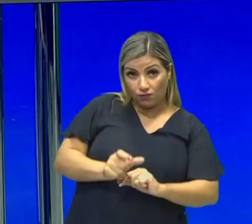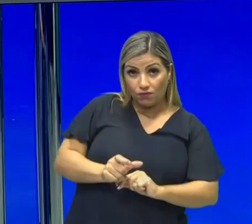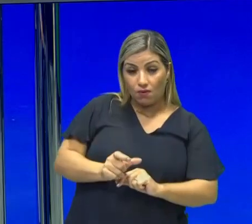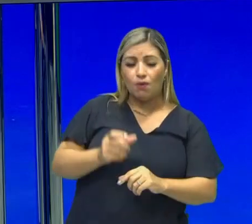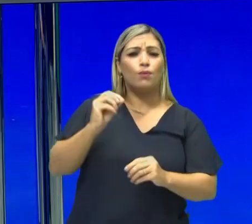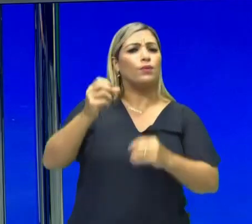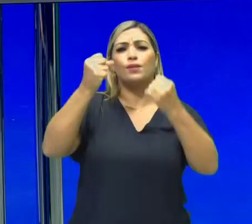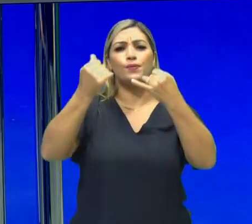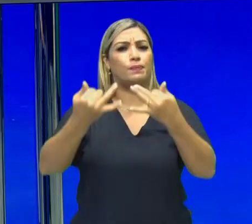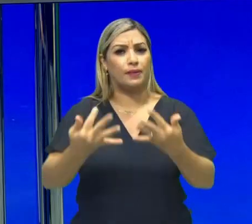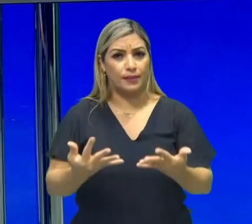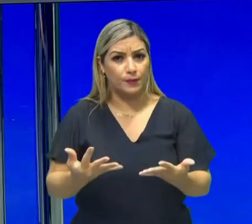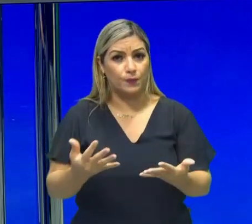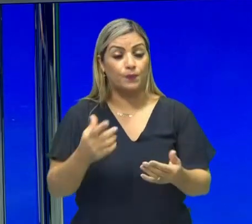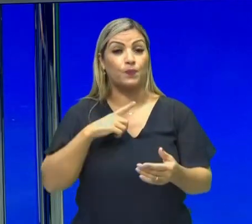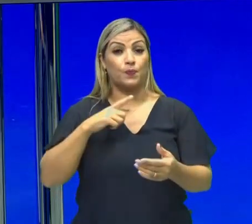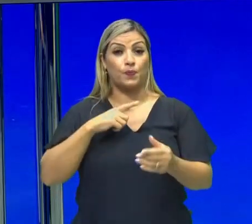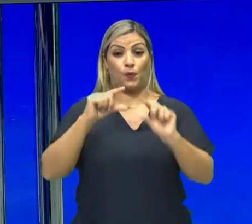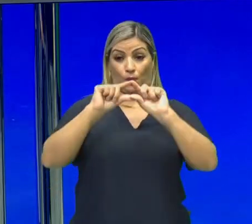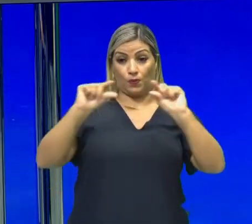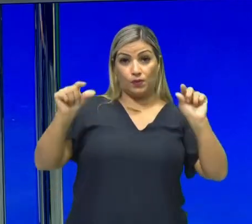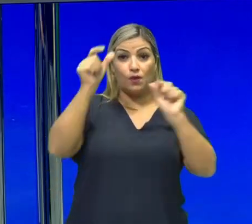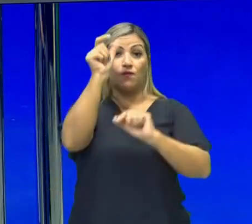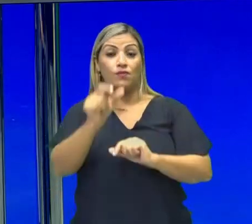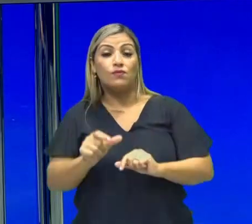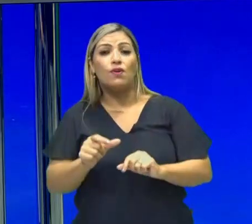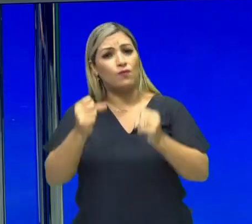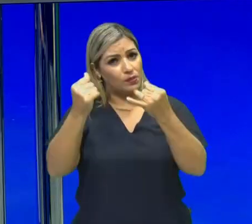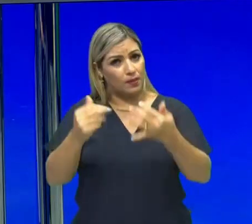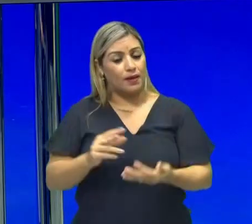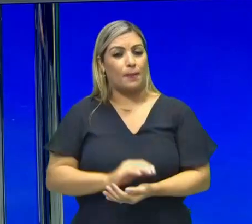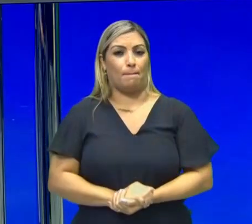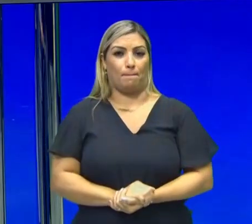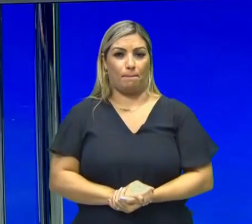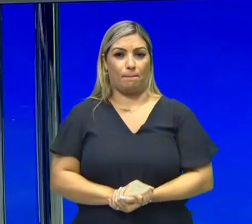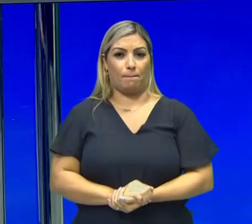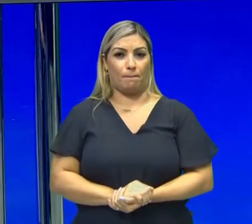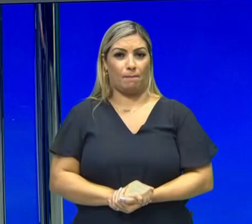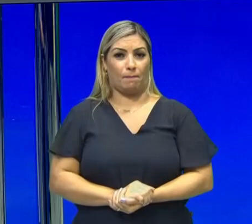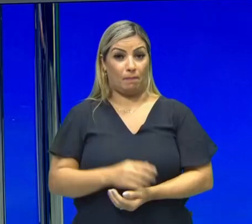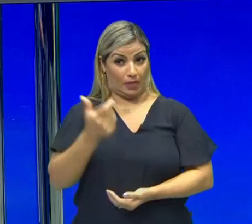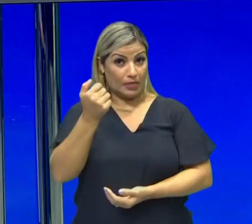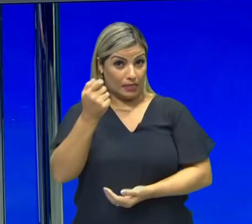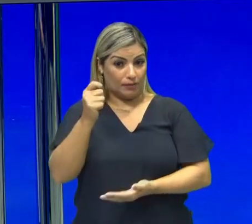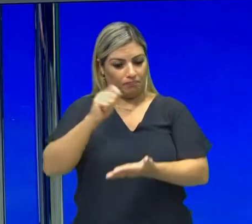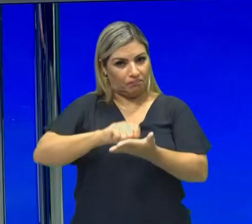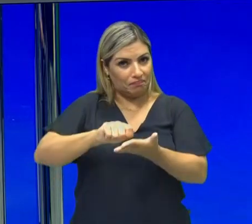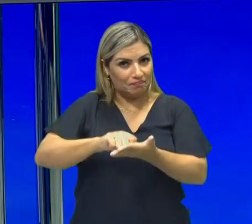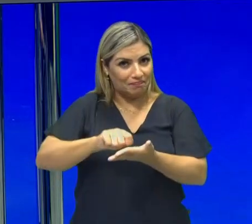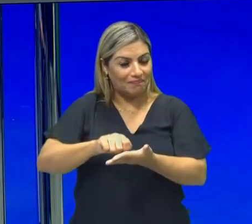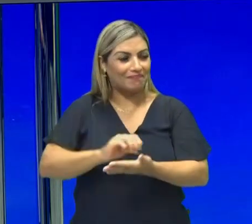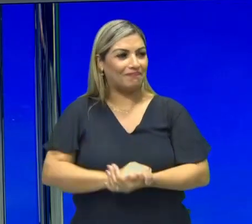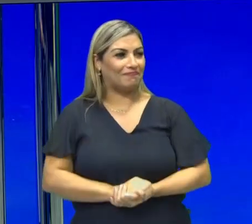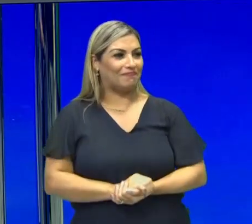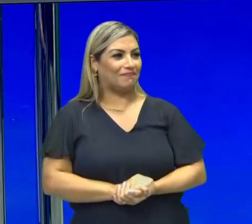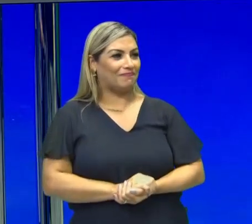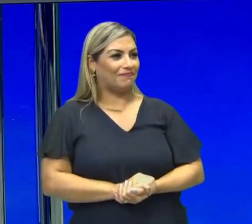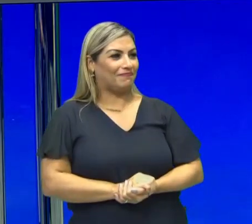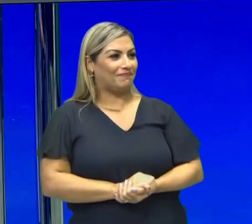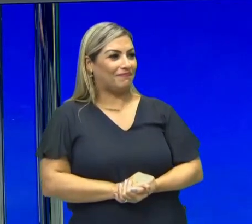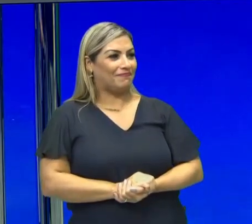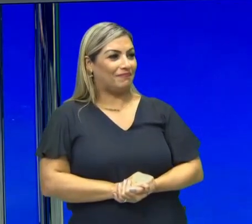o que eu estou querendo dizer com isso, tá bom? Deixa eu pegar minha caneta aqui. Aqui, minha caneta.